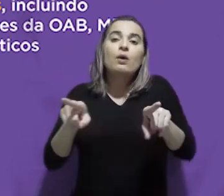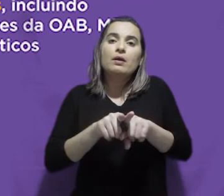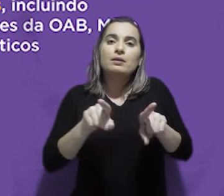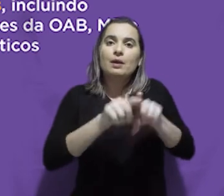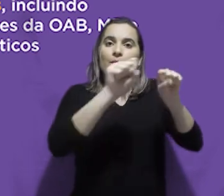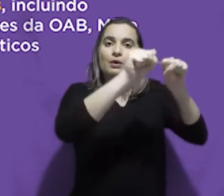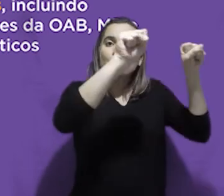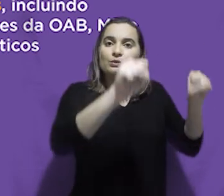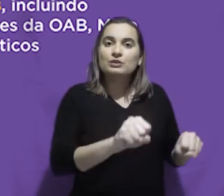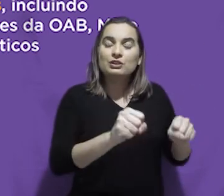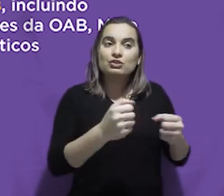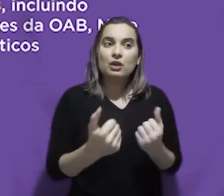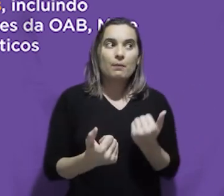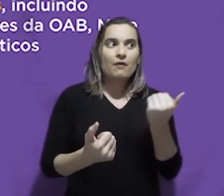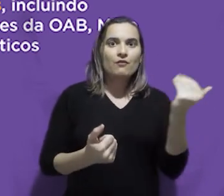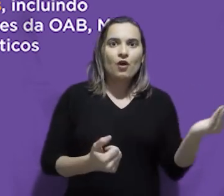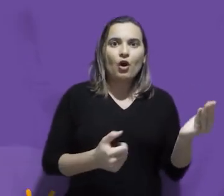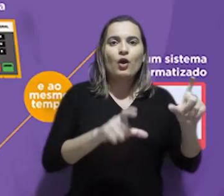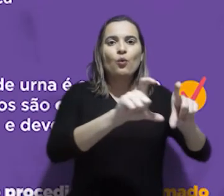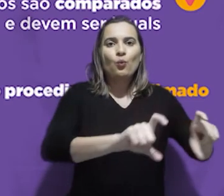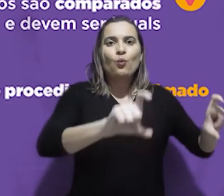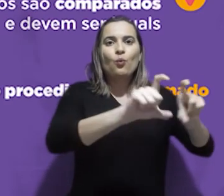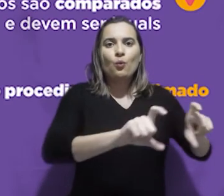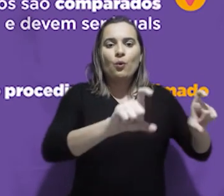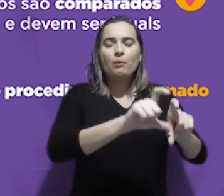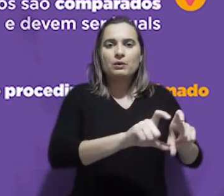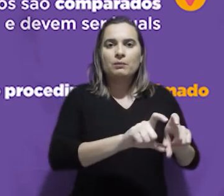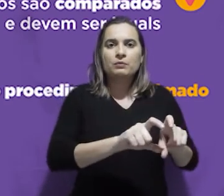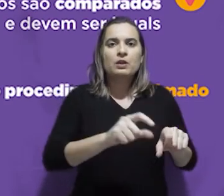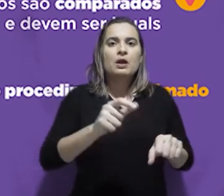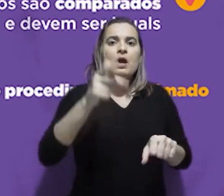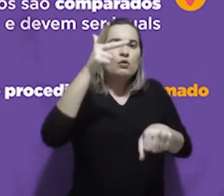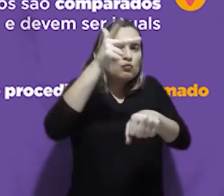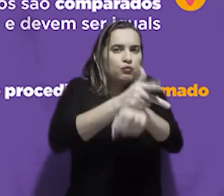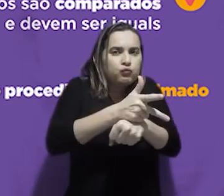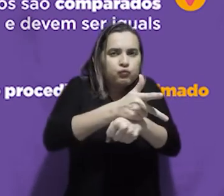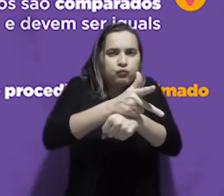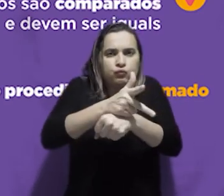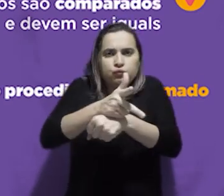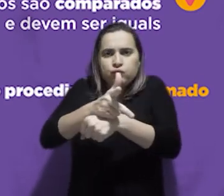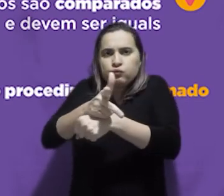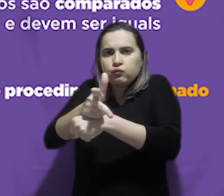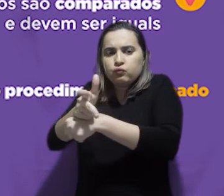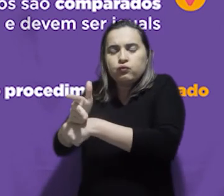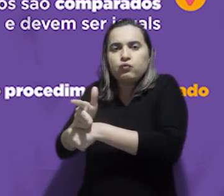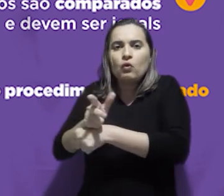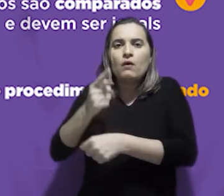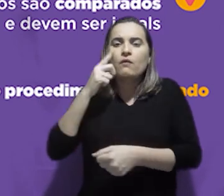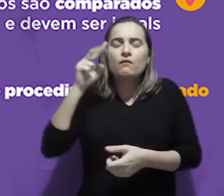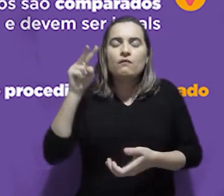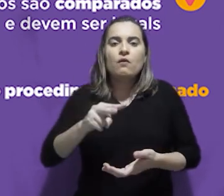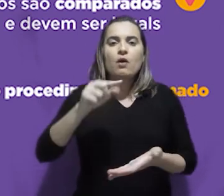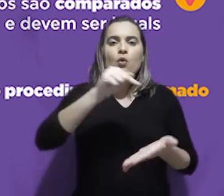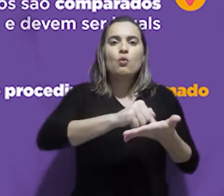sistema paralelo, em um computador. Câmeras filmam os números digitados no teclado da urna. Ao final da